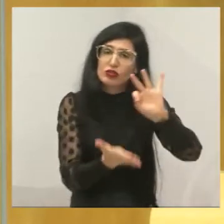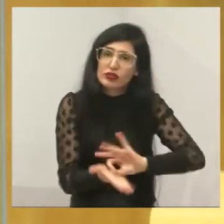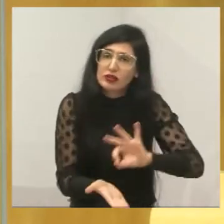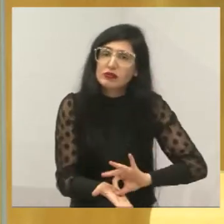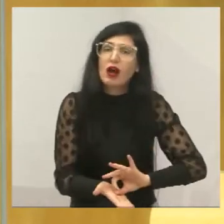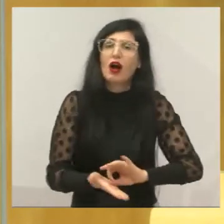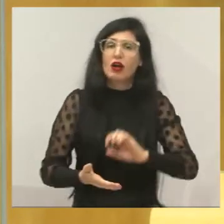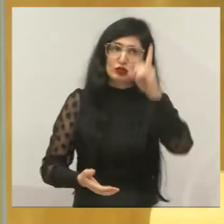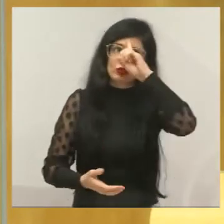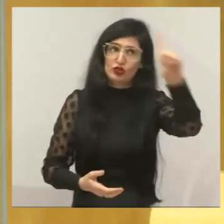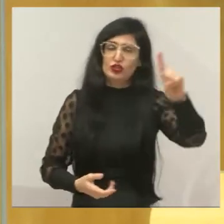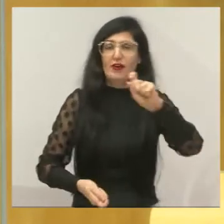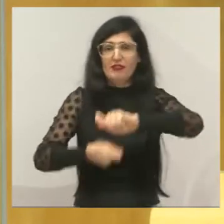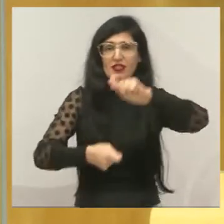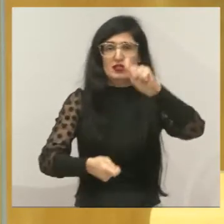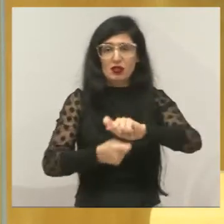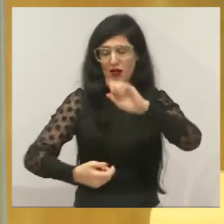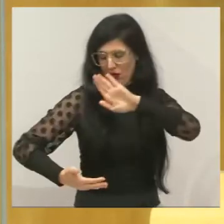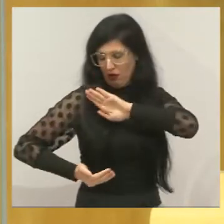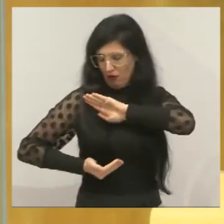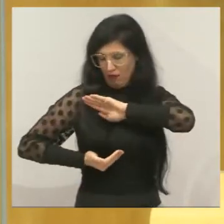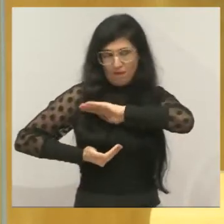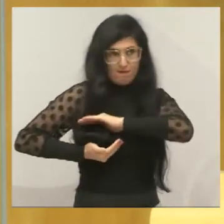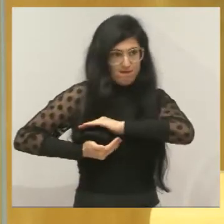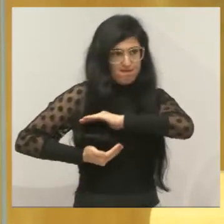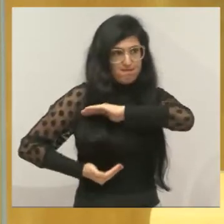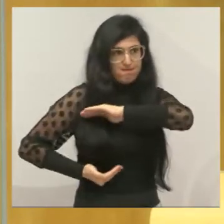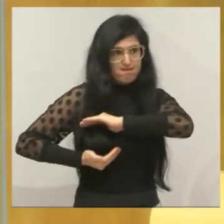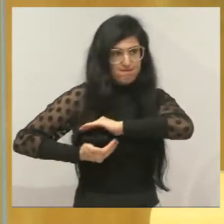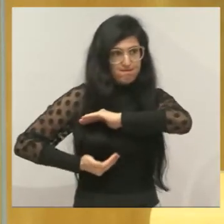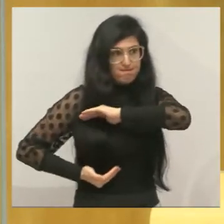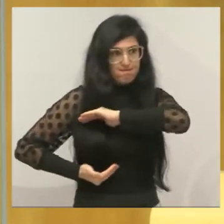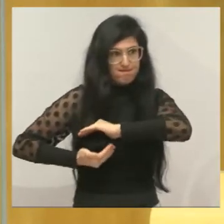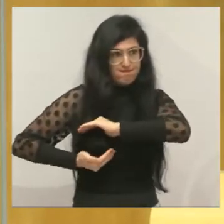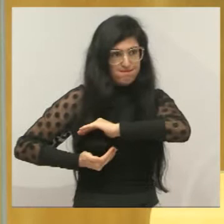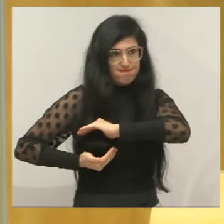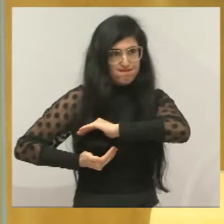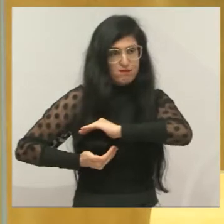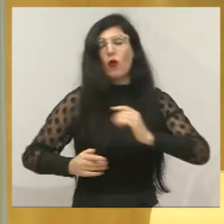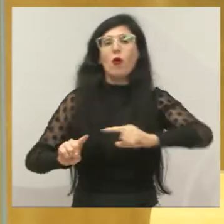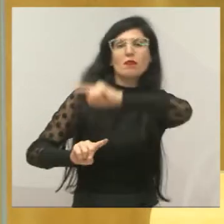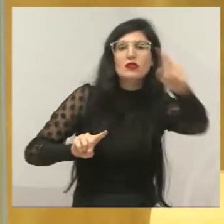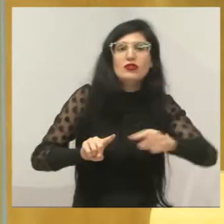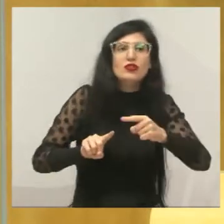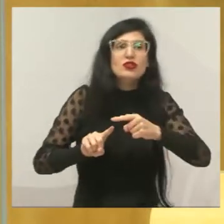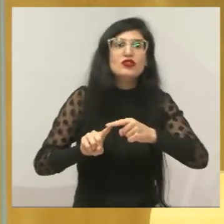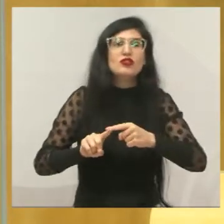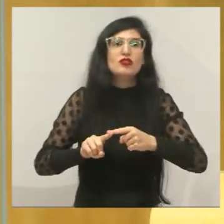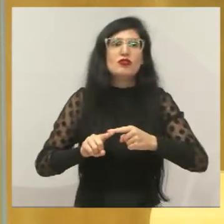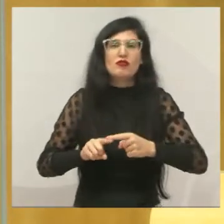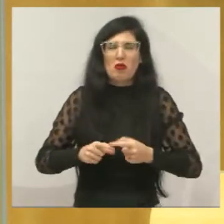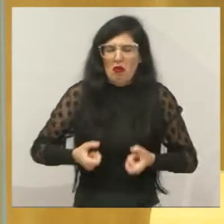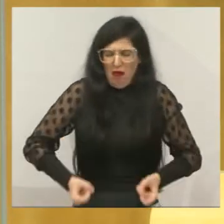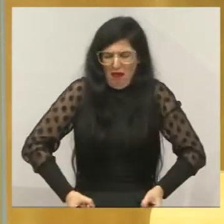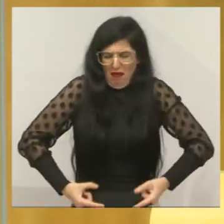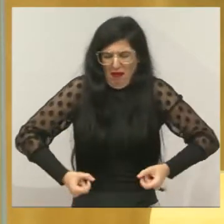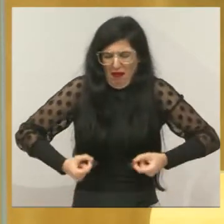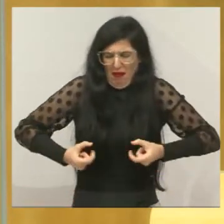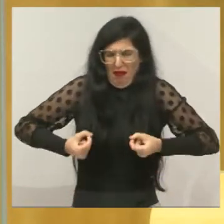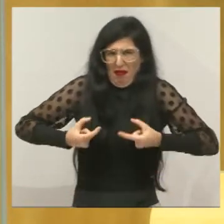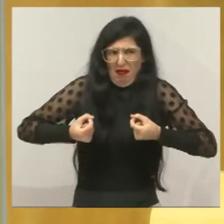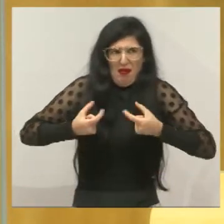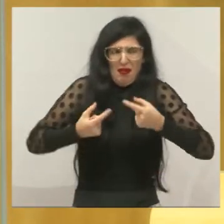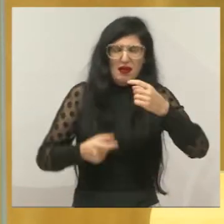para solicitar a mamografia, desculpe, e fazer seu preventivo. A gente não pode esquecer que a